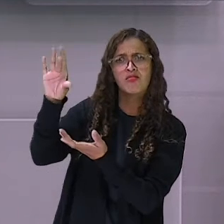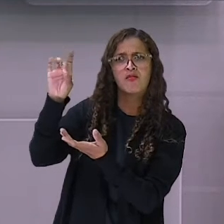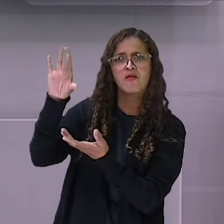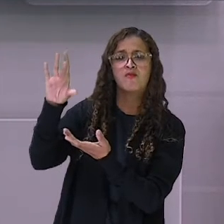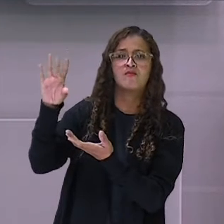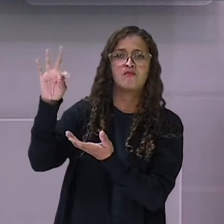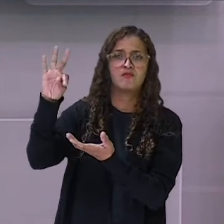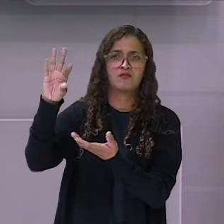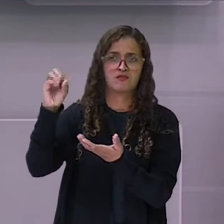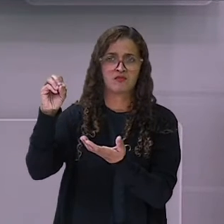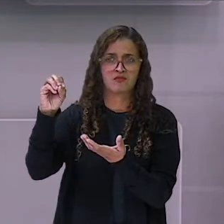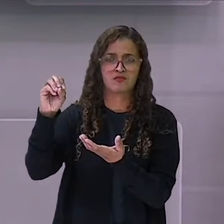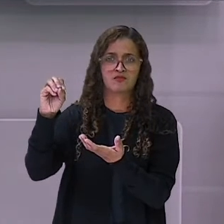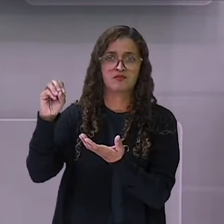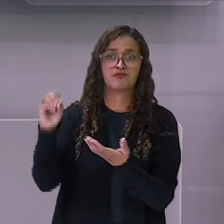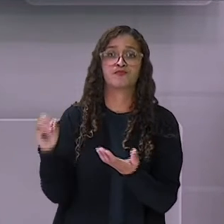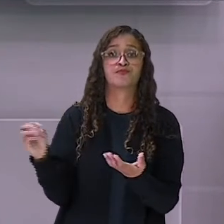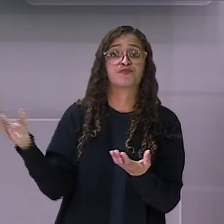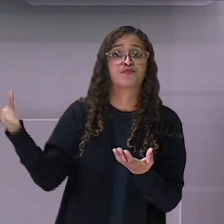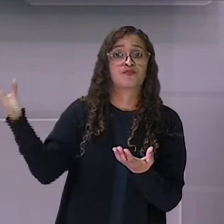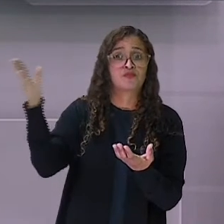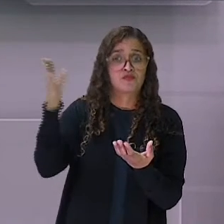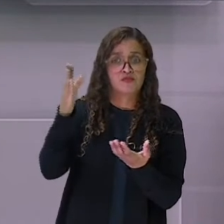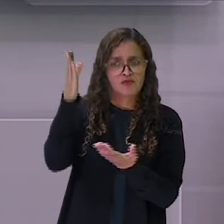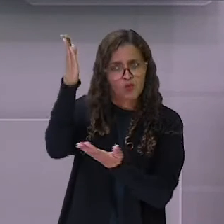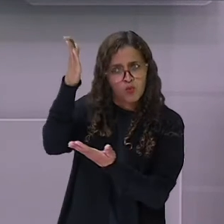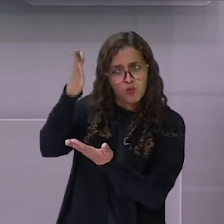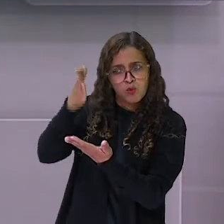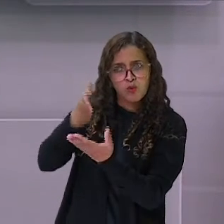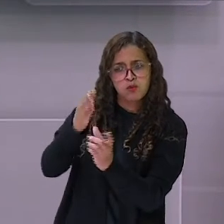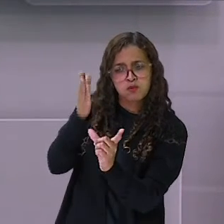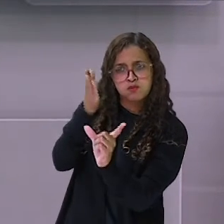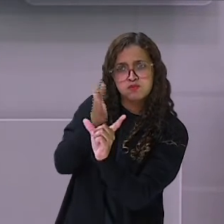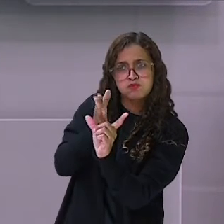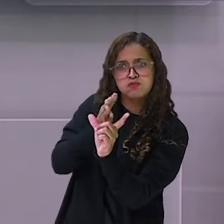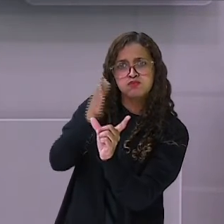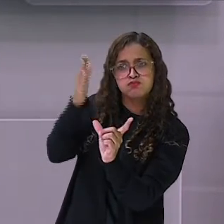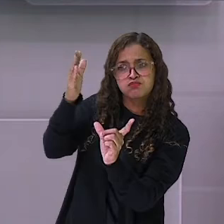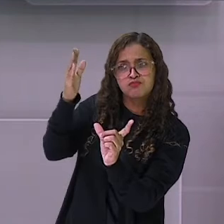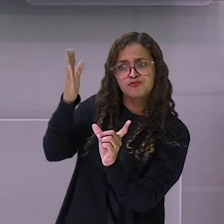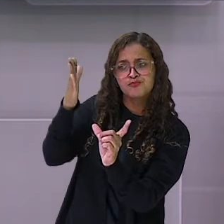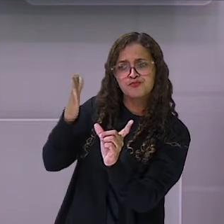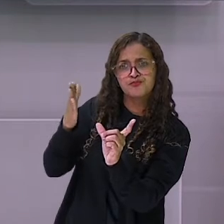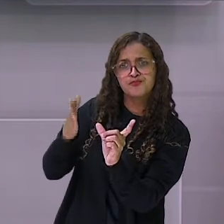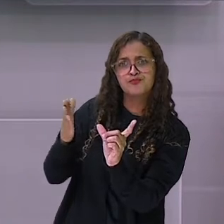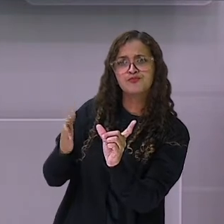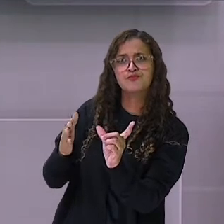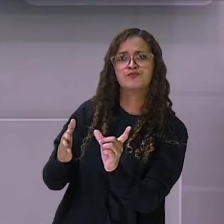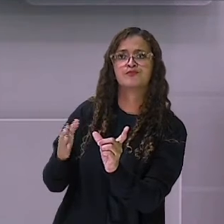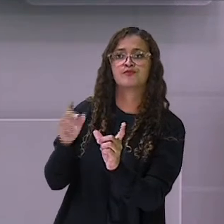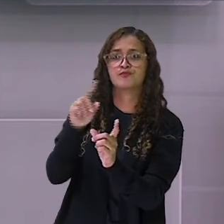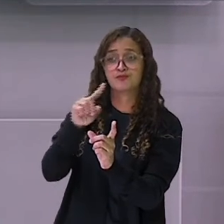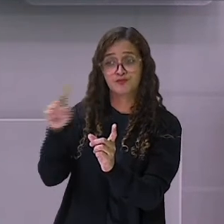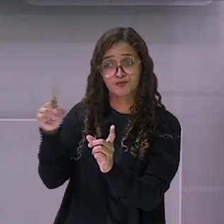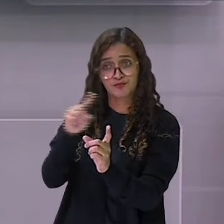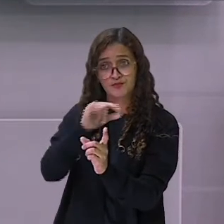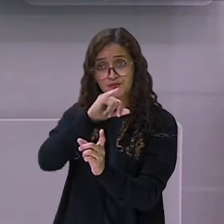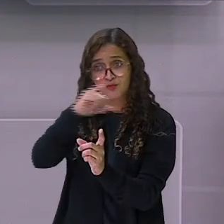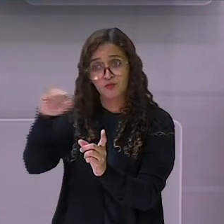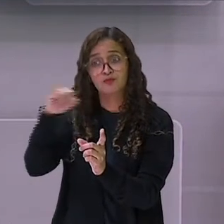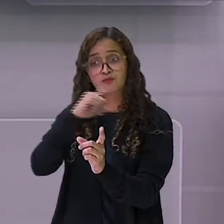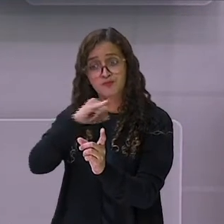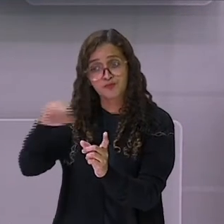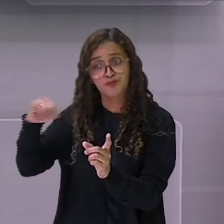Então, nós vamos pegar essas outras sílabas que estão aqui e vamos juntar com a